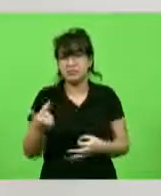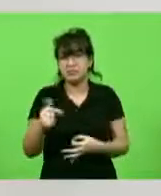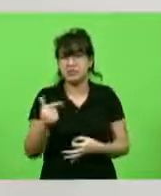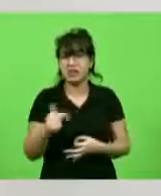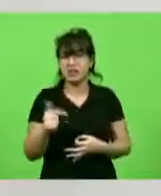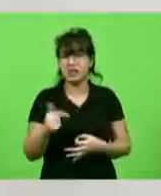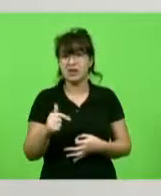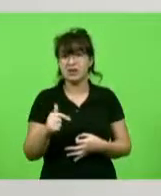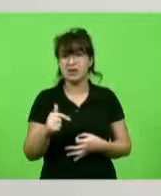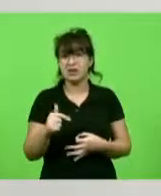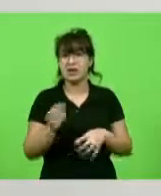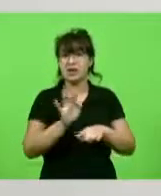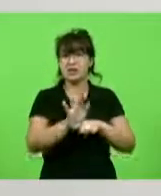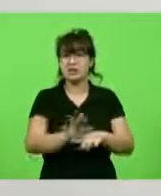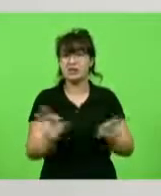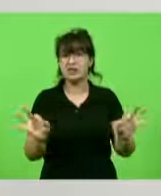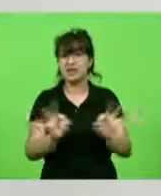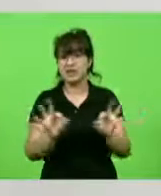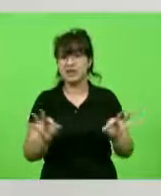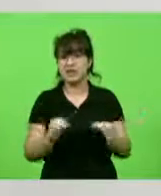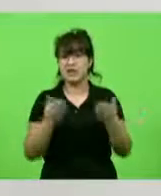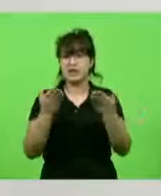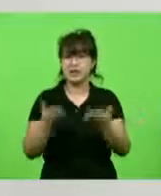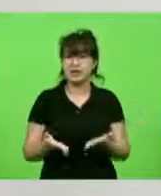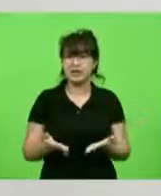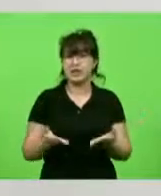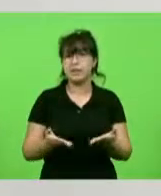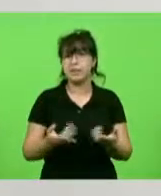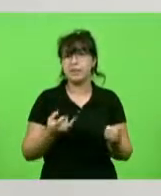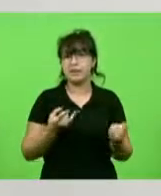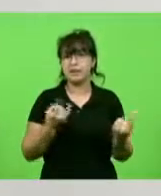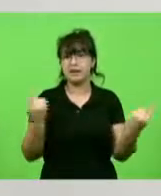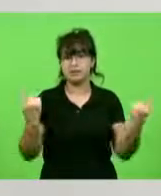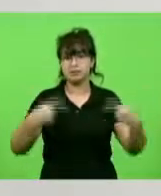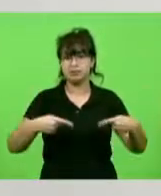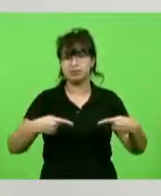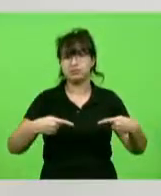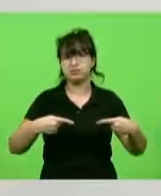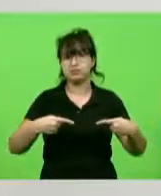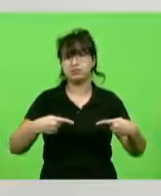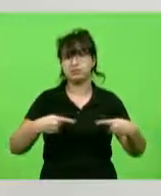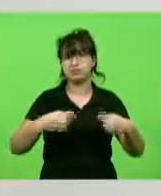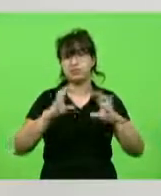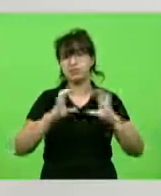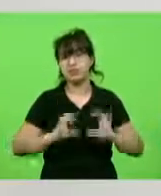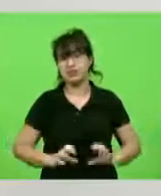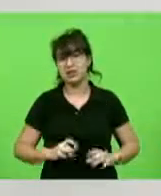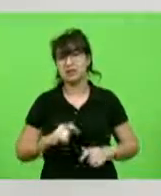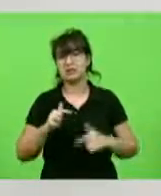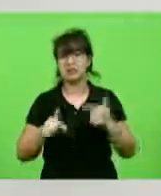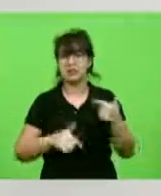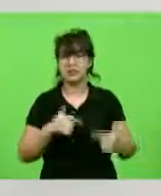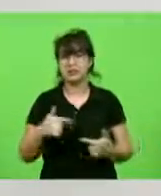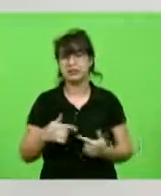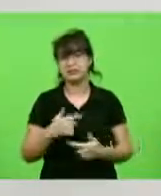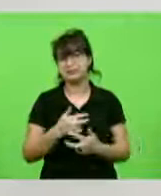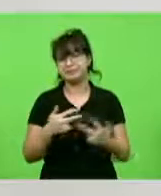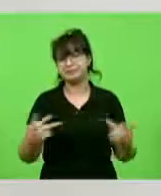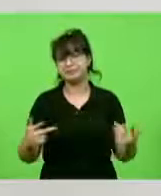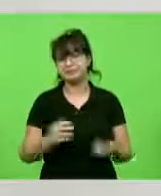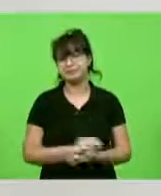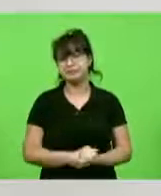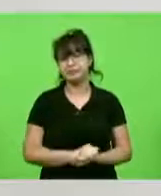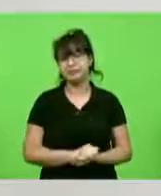colocam ele em situação de estar confrontando com o cidadão de bem, com o trabalhador. Nós temos notícias aqui, ainda preciso